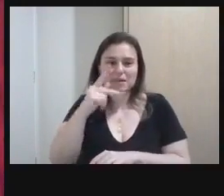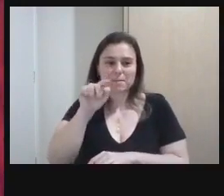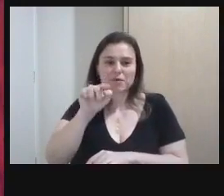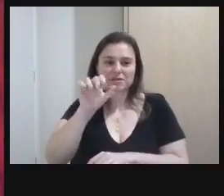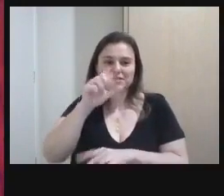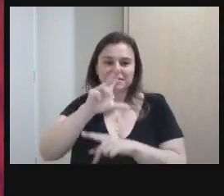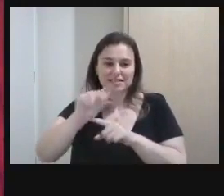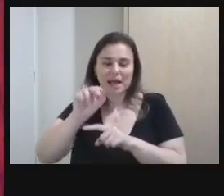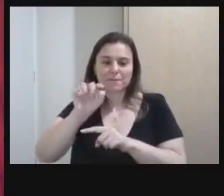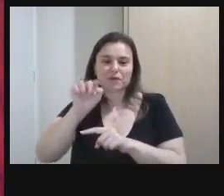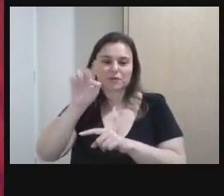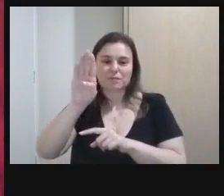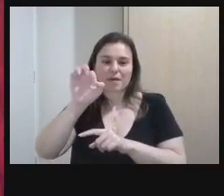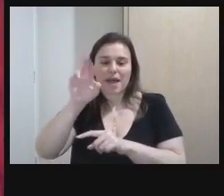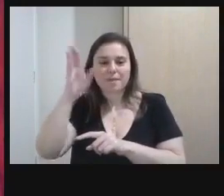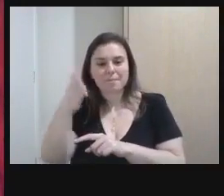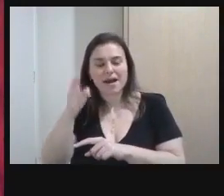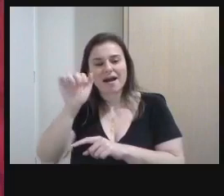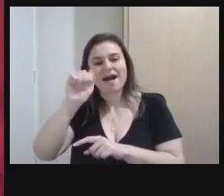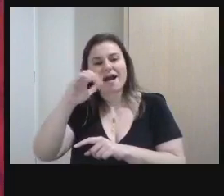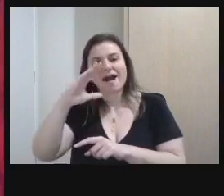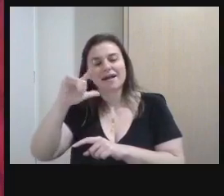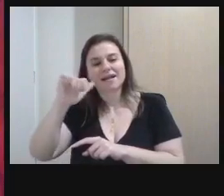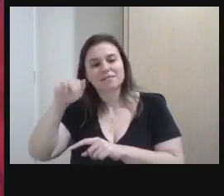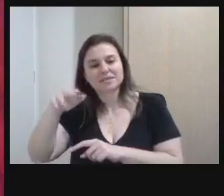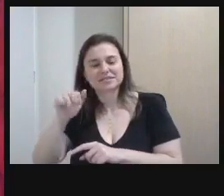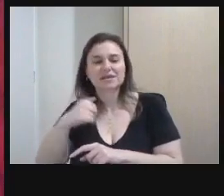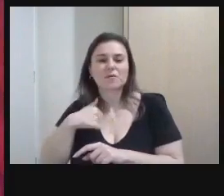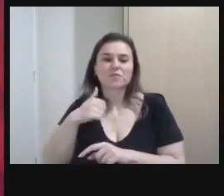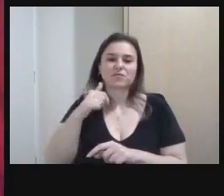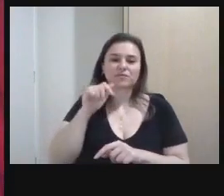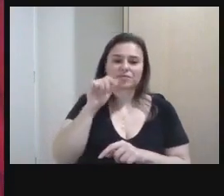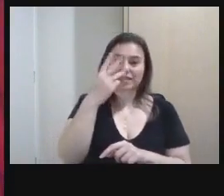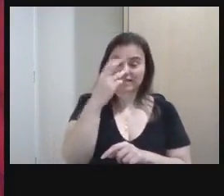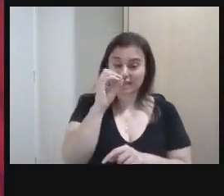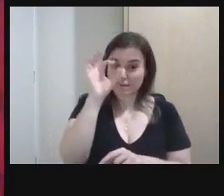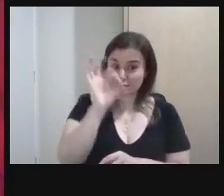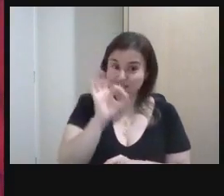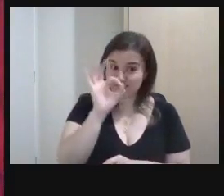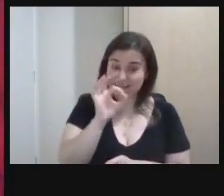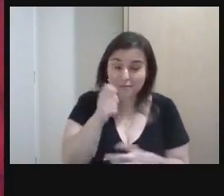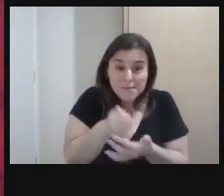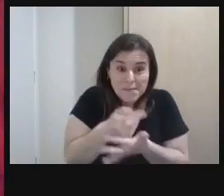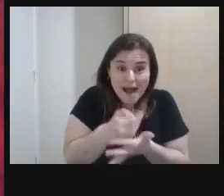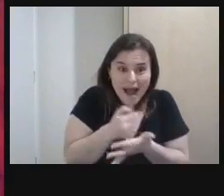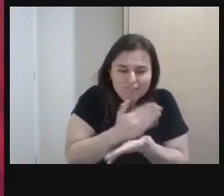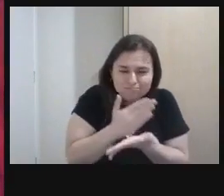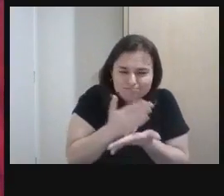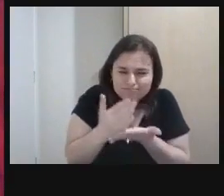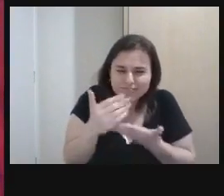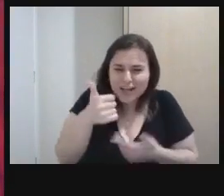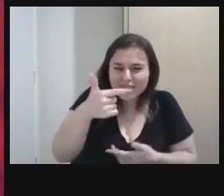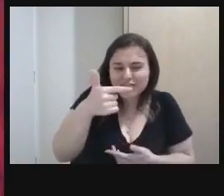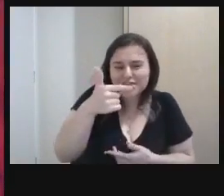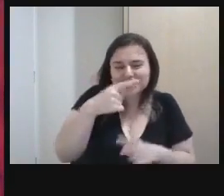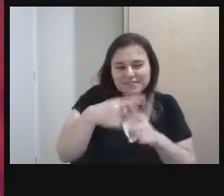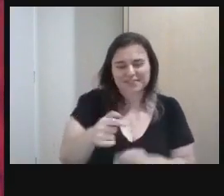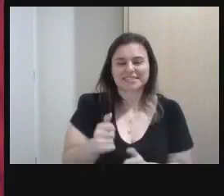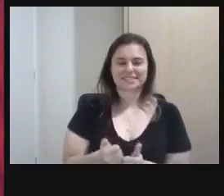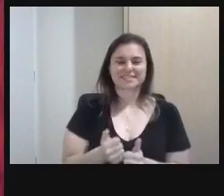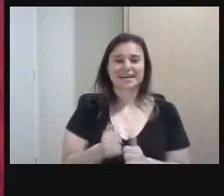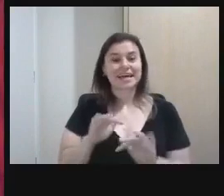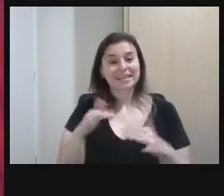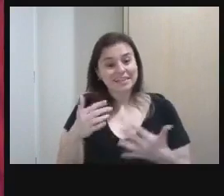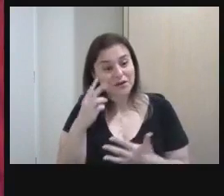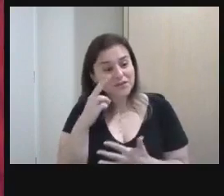Aclimação Aproveitem 30% E com pagamentos Até 12 vezes Então Vá lá E veja o curso De